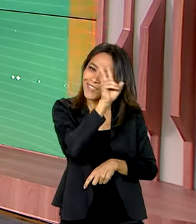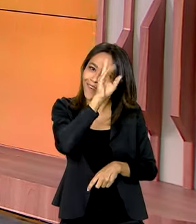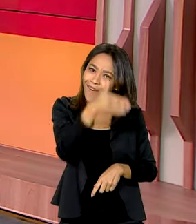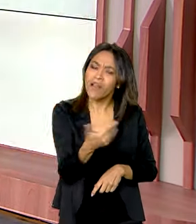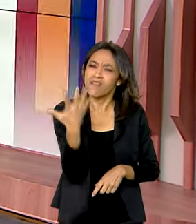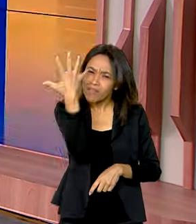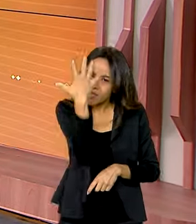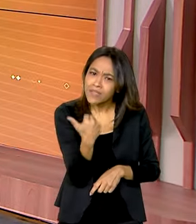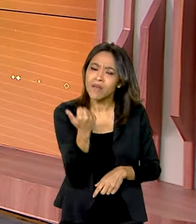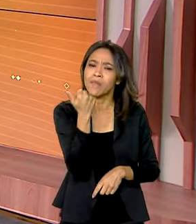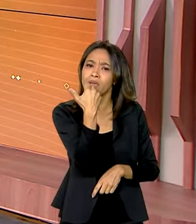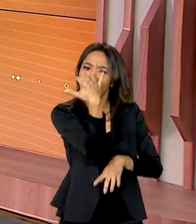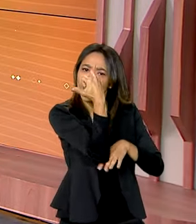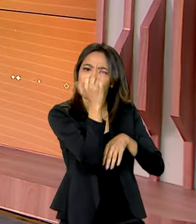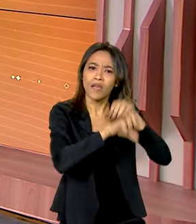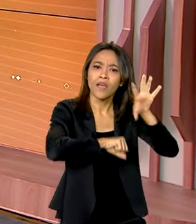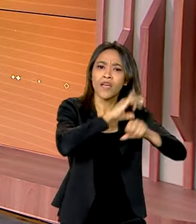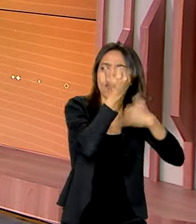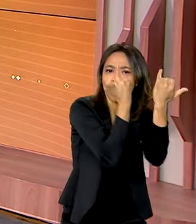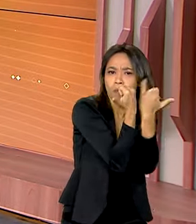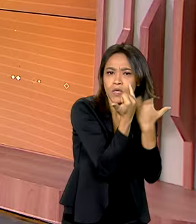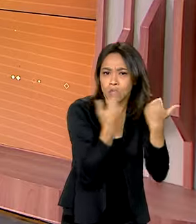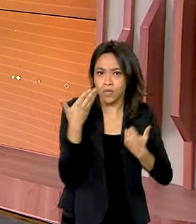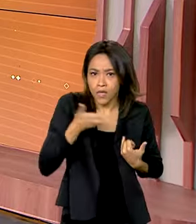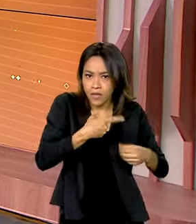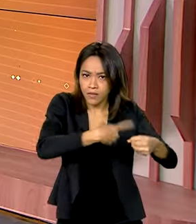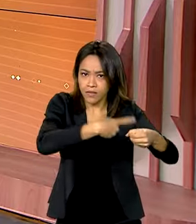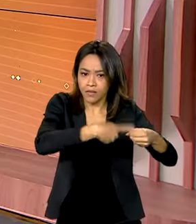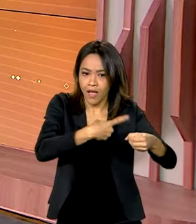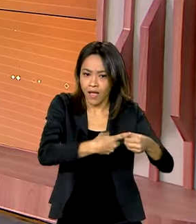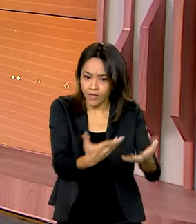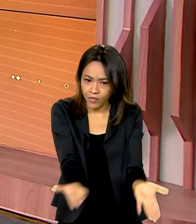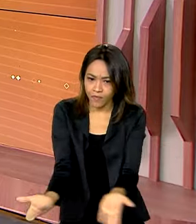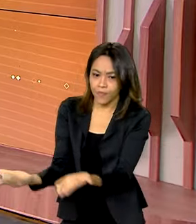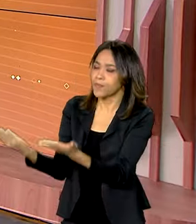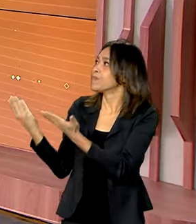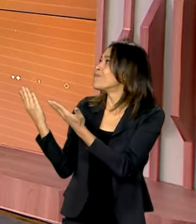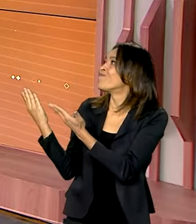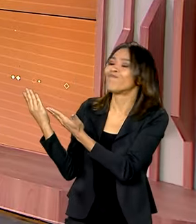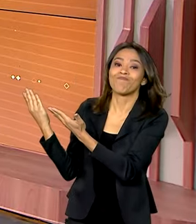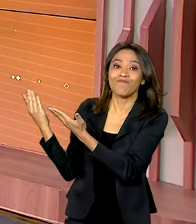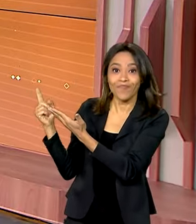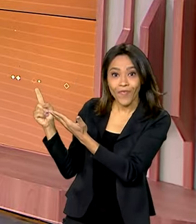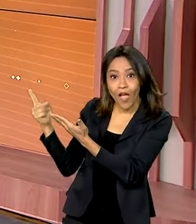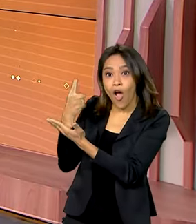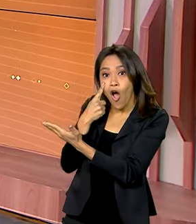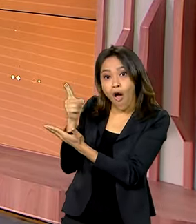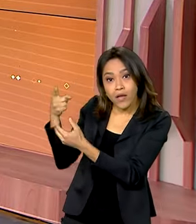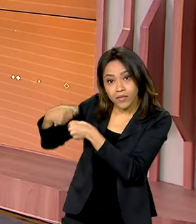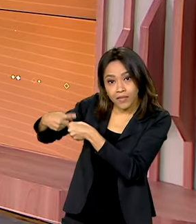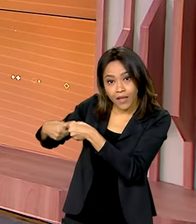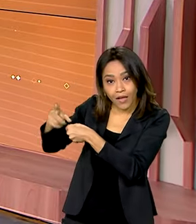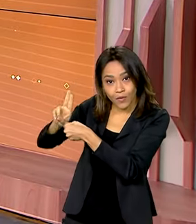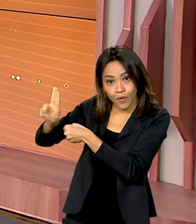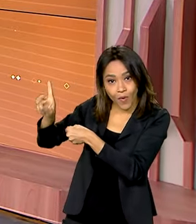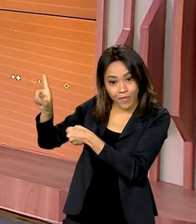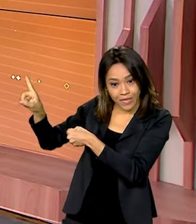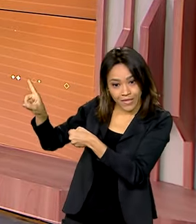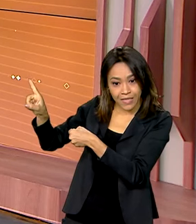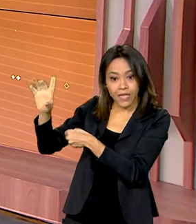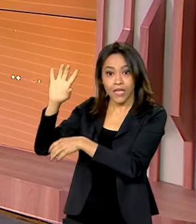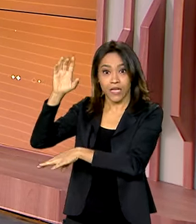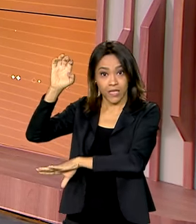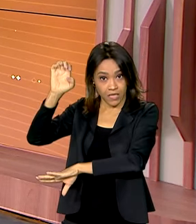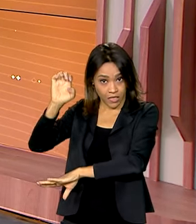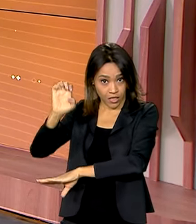informações, algumas ações do governo federal por lá. Os dados são da plataforma Comunica.br. Você vê aqui na tela, Talismã, Tocantins.